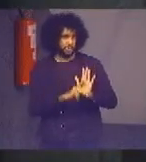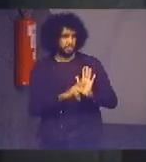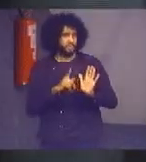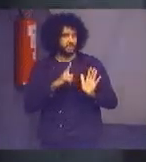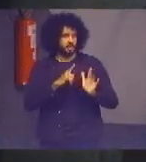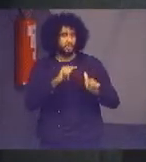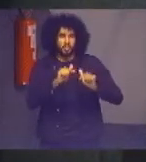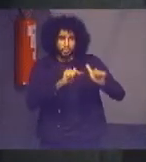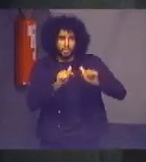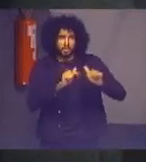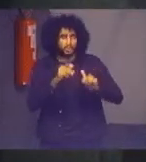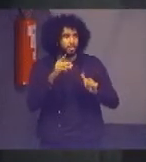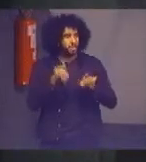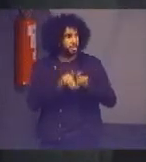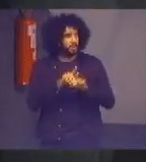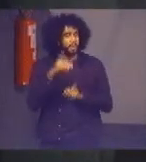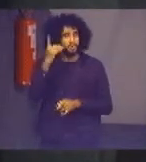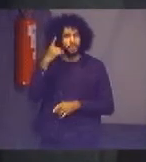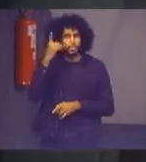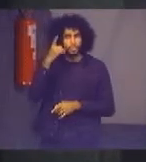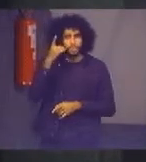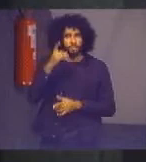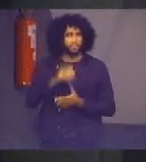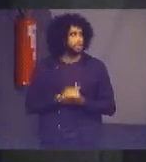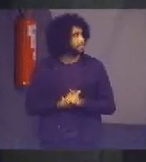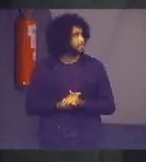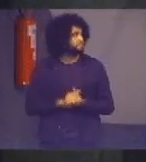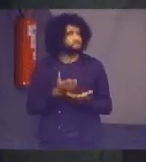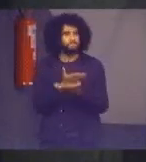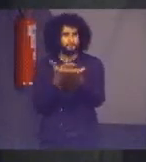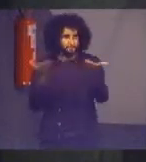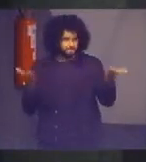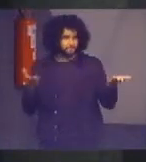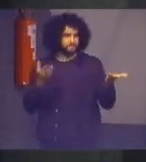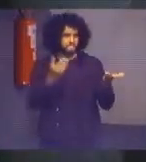do deputado Felho senhoras e senhores